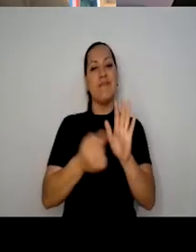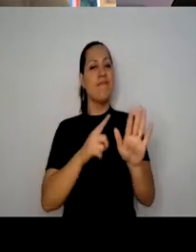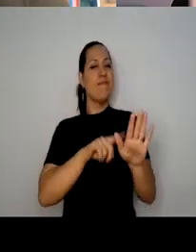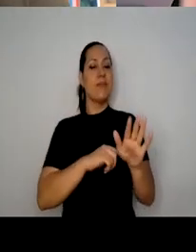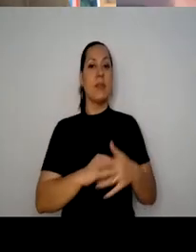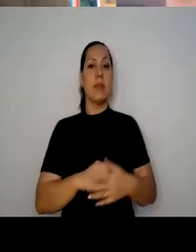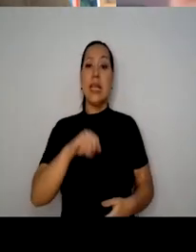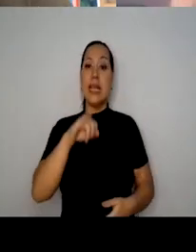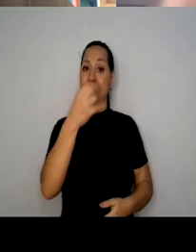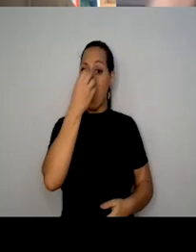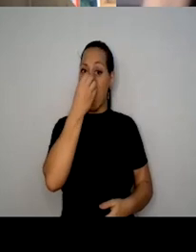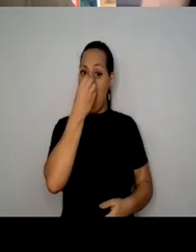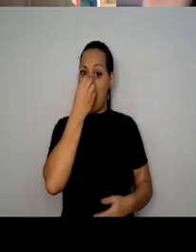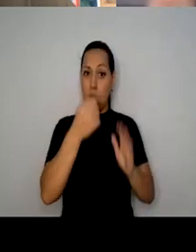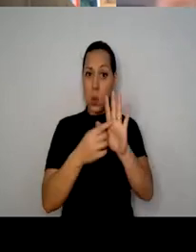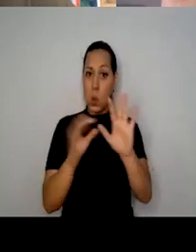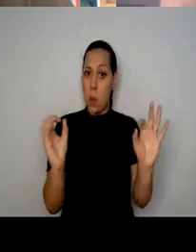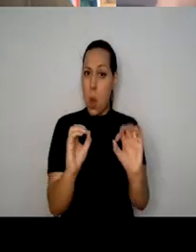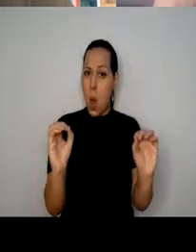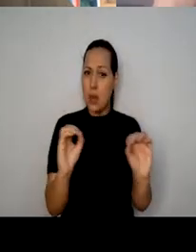ele está num lugar ainda